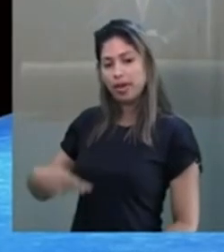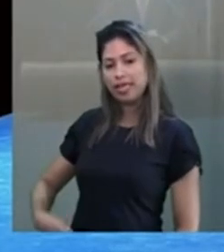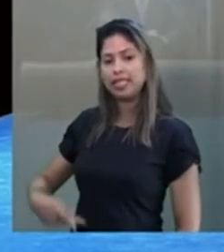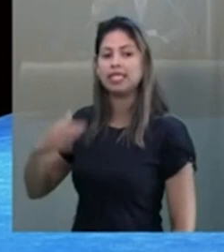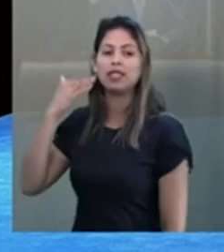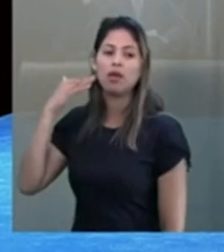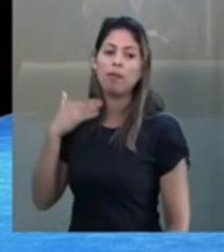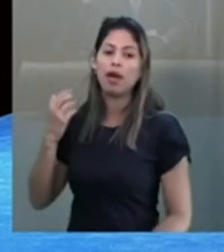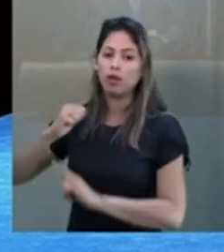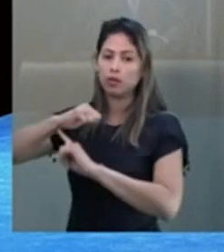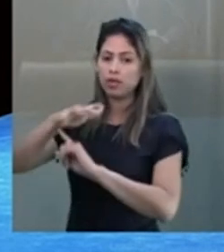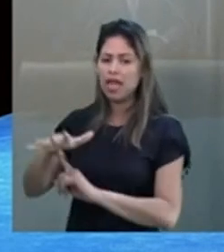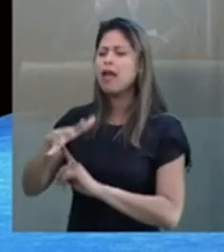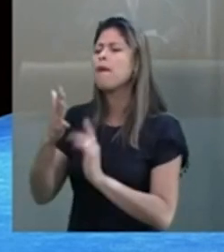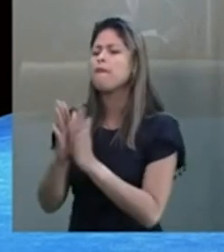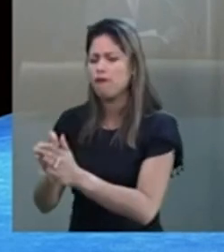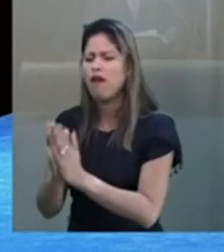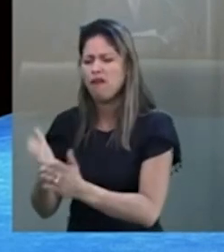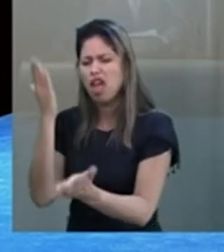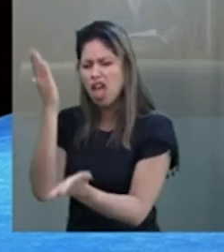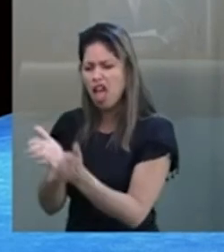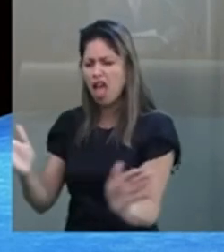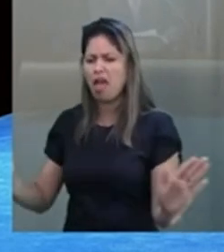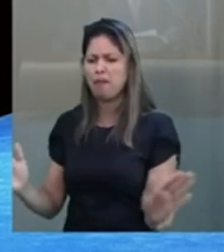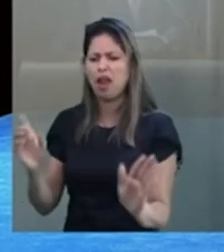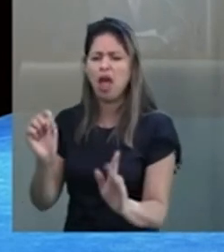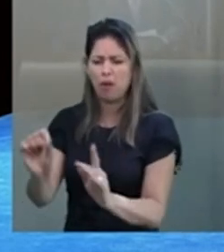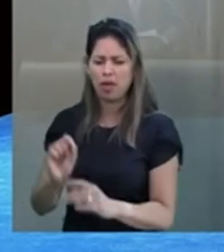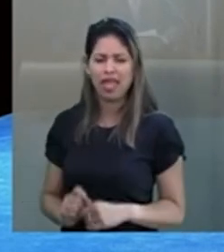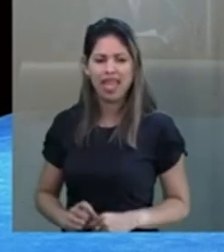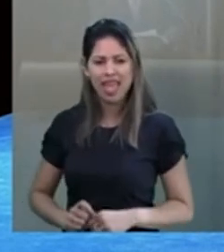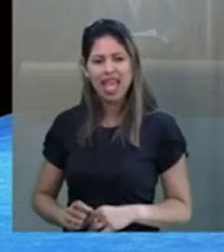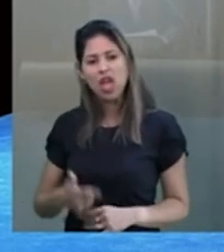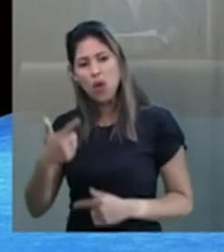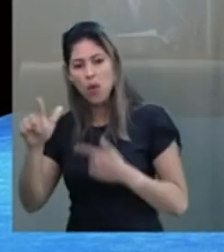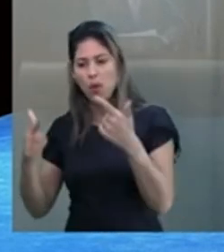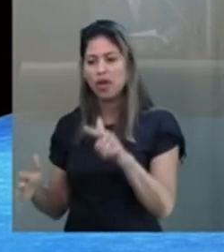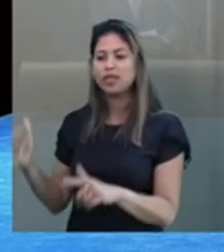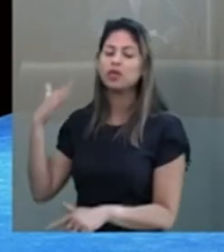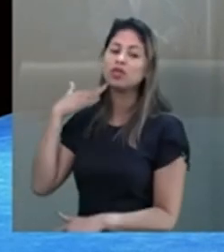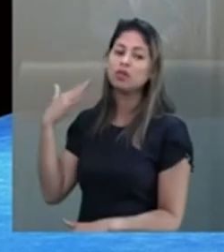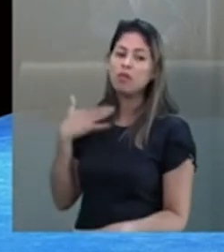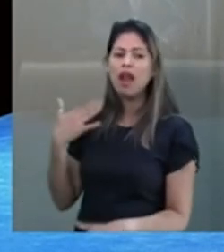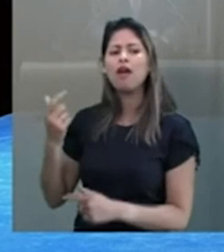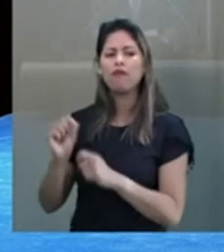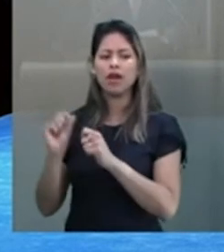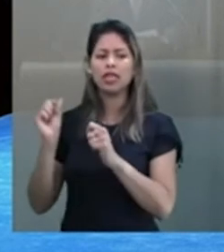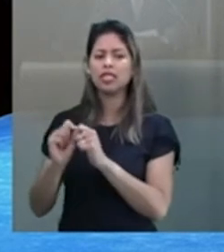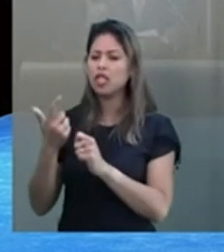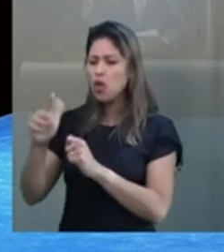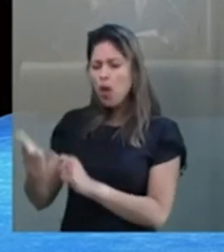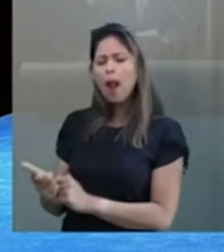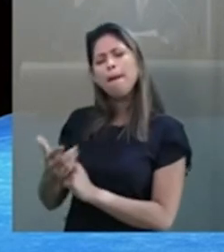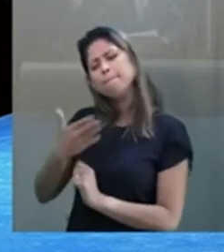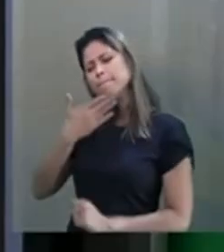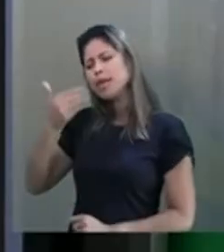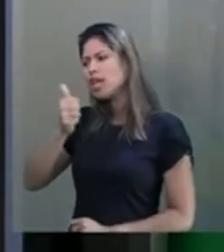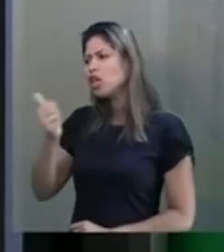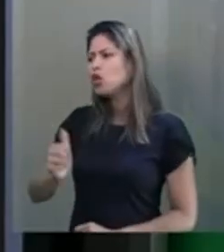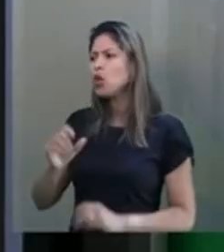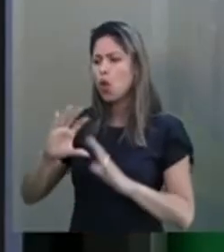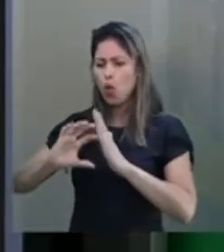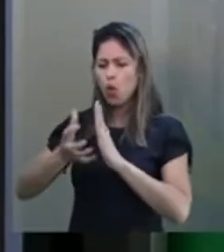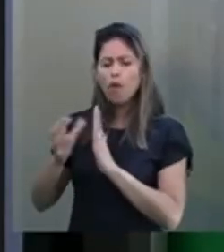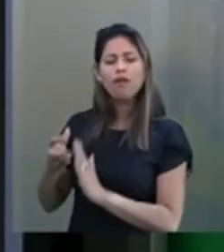do Banco Central, vamos quebrar o oligopólio dos bancos, meu caro Roberto Campos Neto. Vamos fazer o máximo para abrir o nosso mercado. Os governos petistas